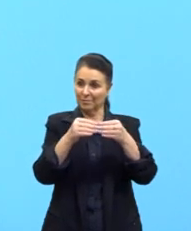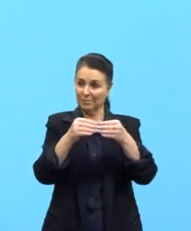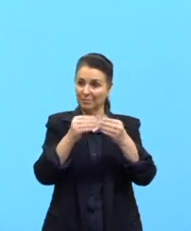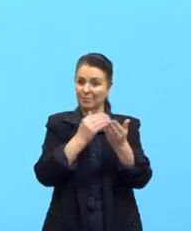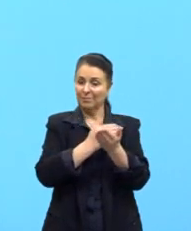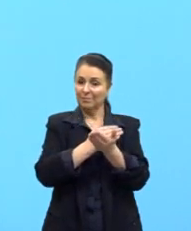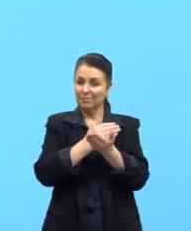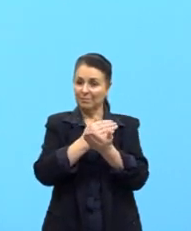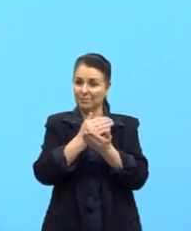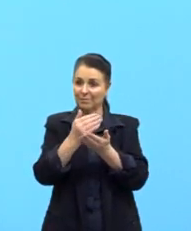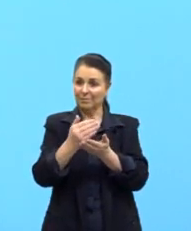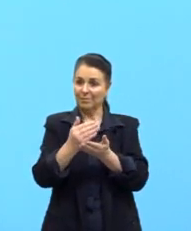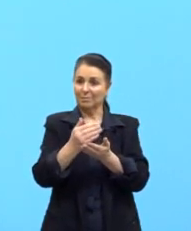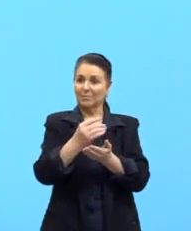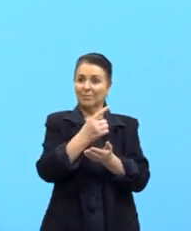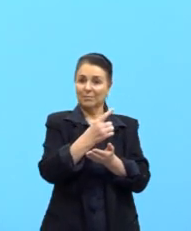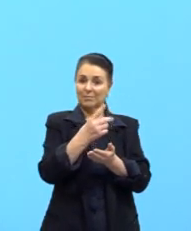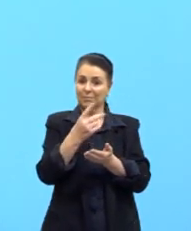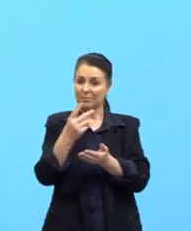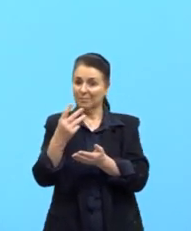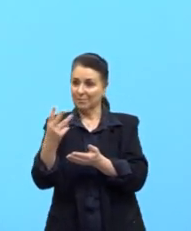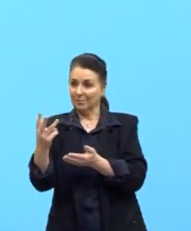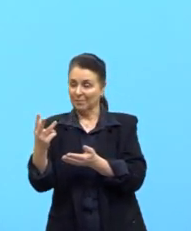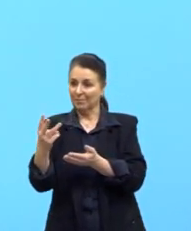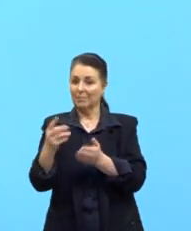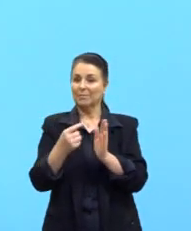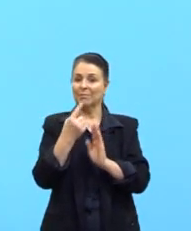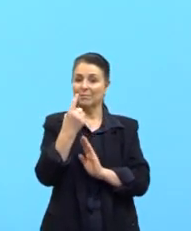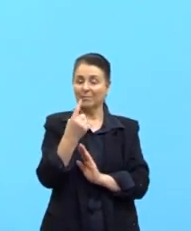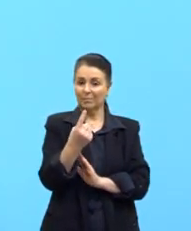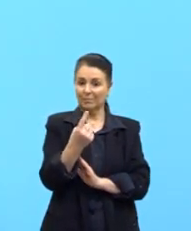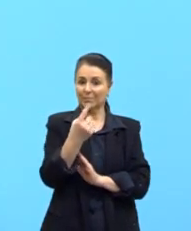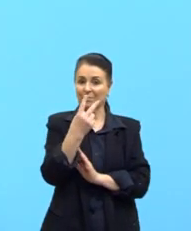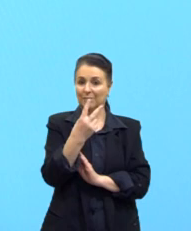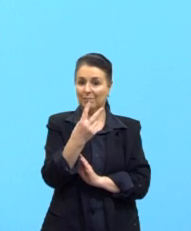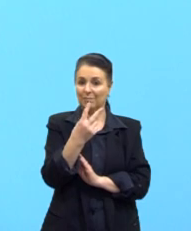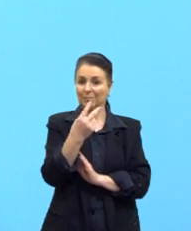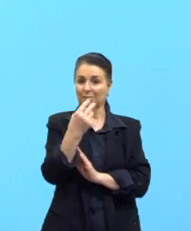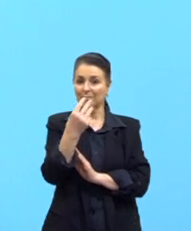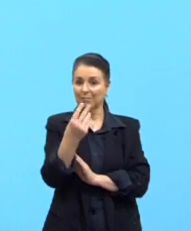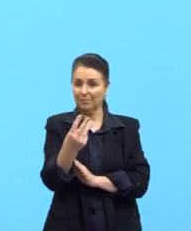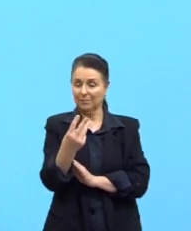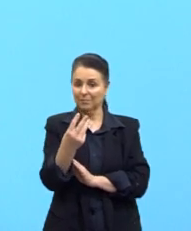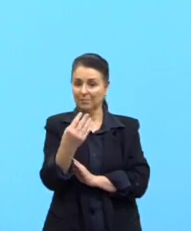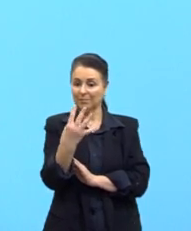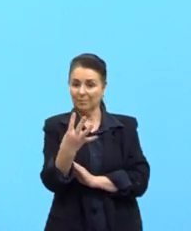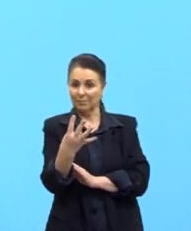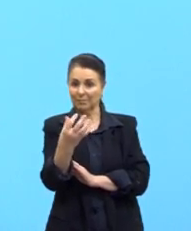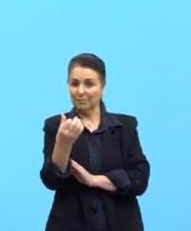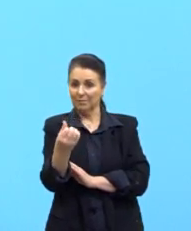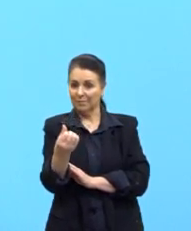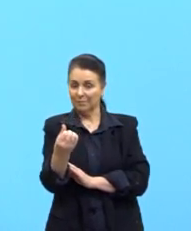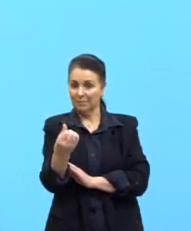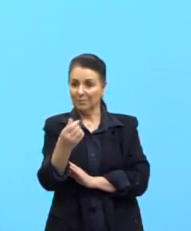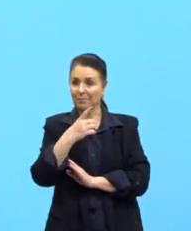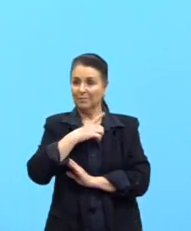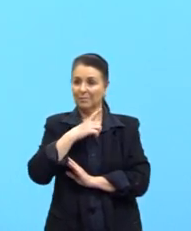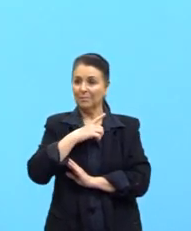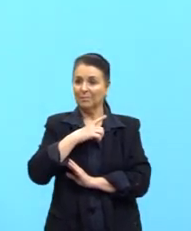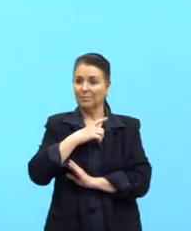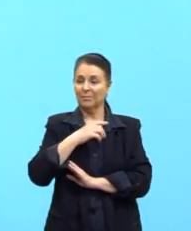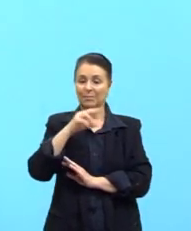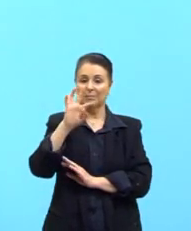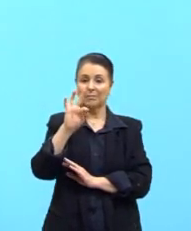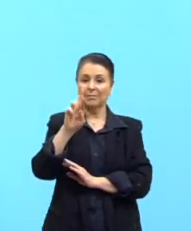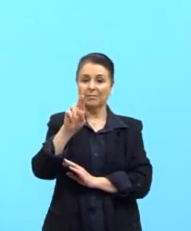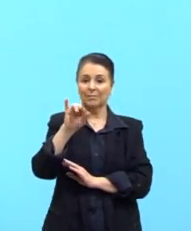a partir desta extremidade. Então, no carbono dois, no carbono quatro e no carbono seis, eu vou ter um trinitro.